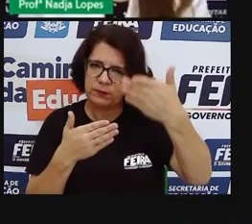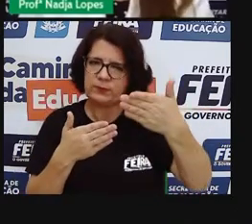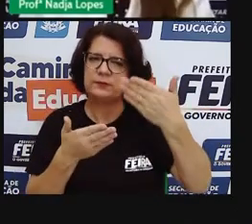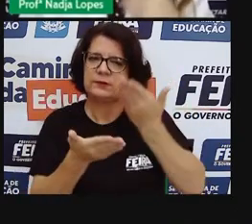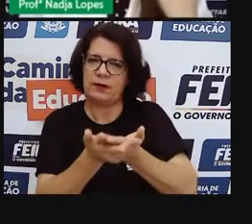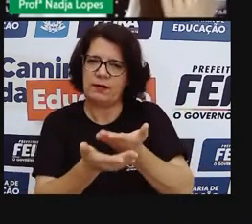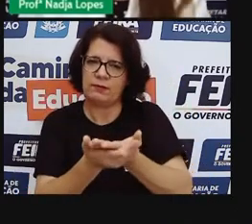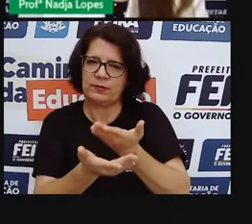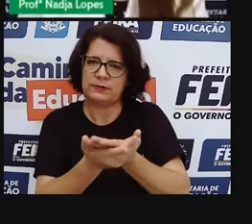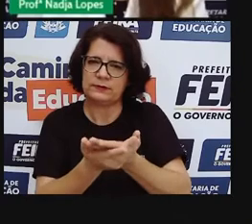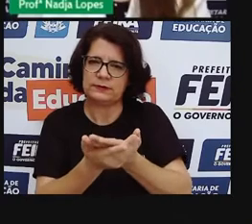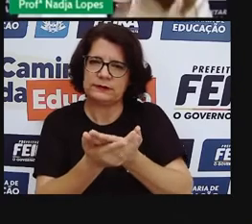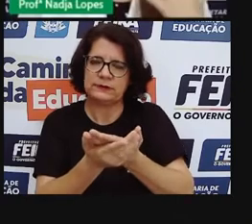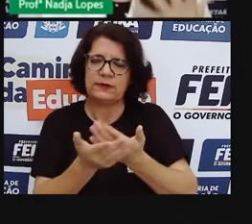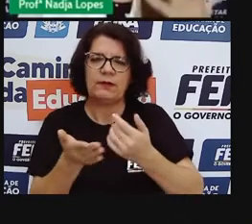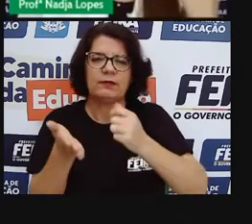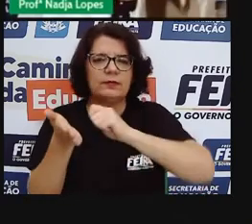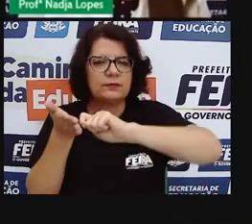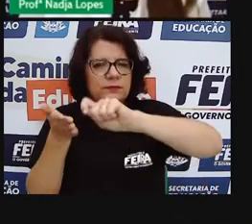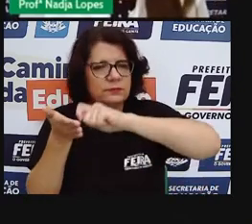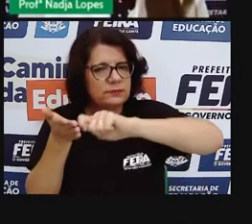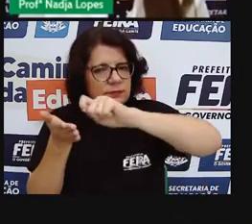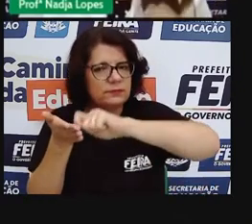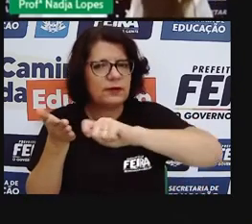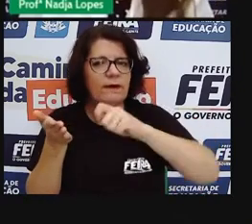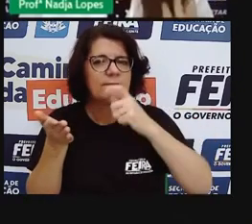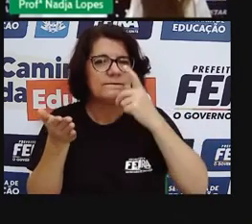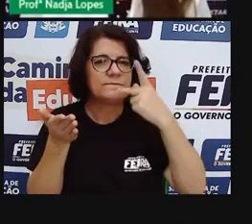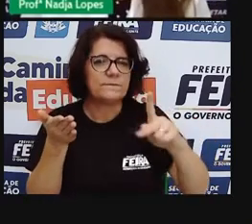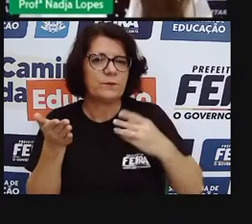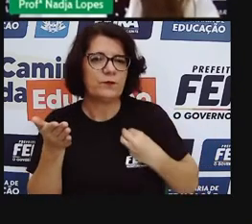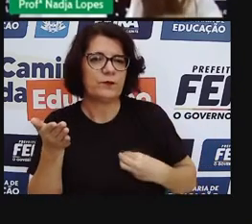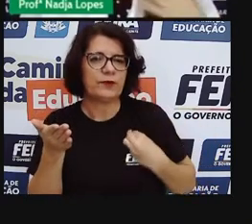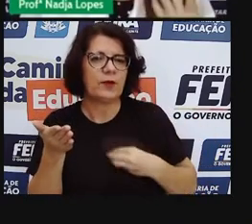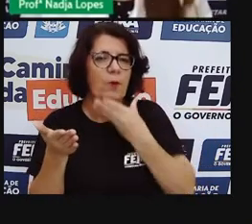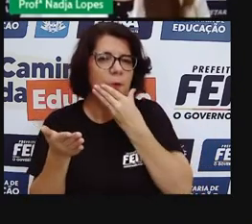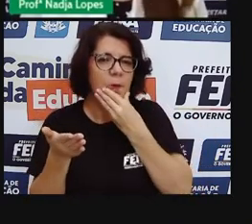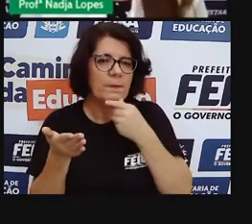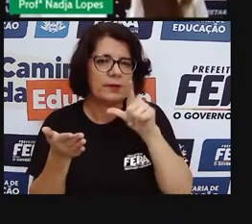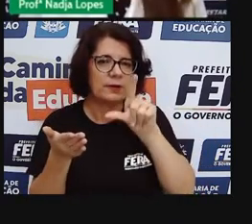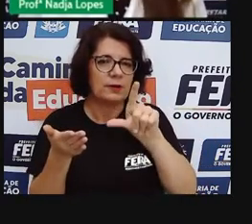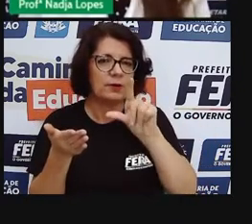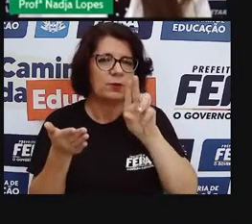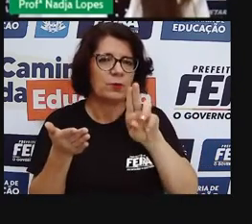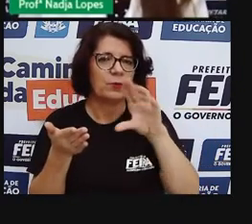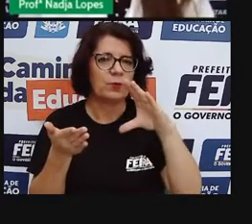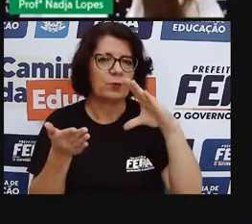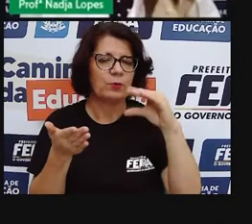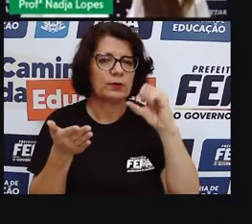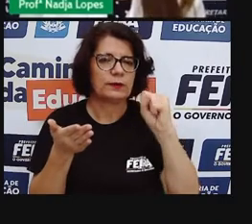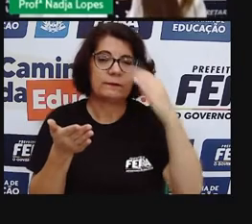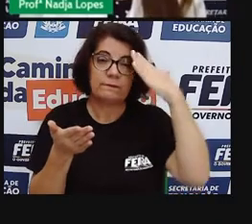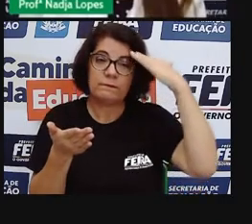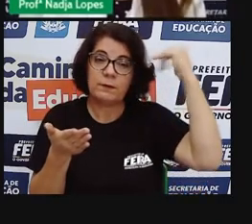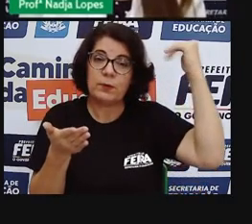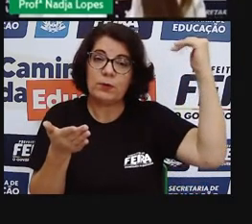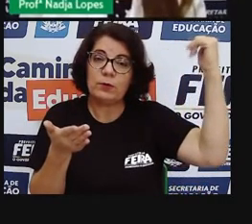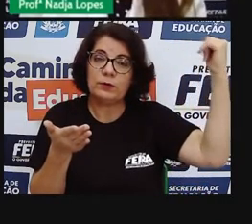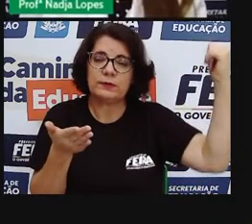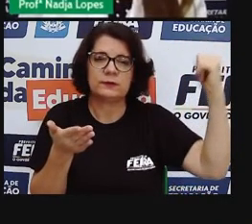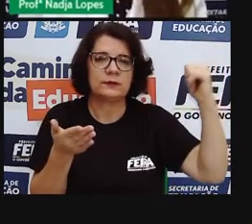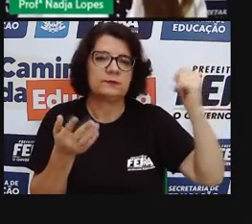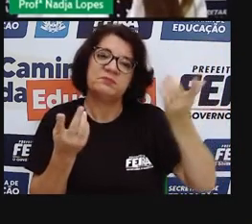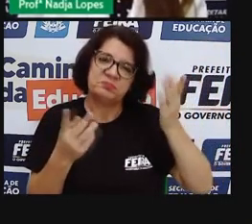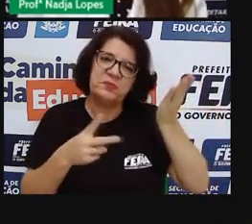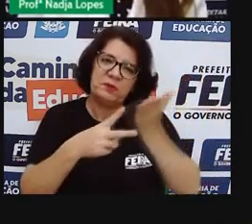biografia, sobre o que é que transformou Lucas da Feira nessa figura lendária, nessa figura de tantas contradições,